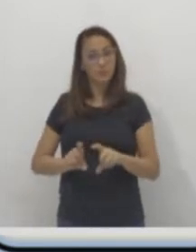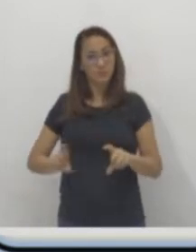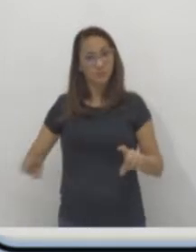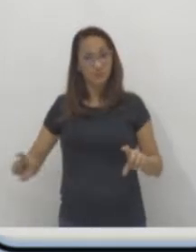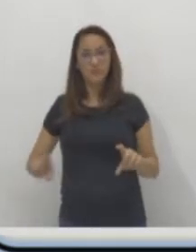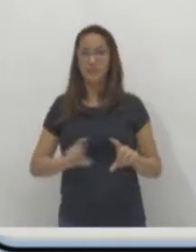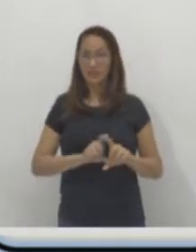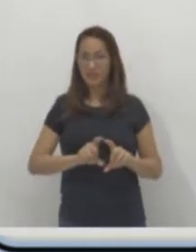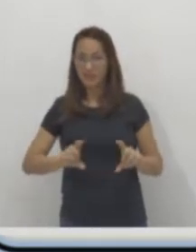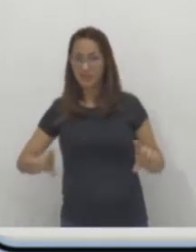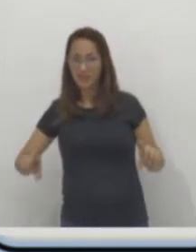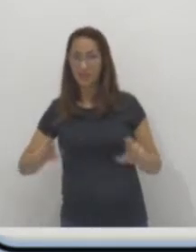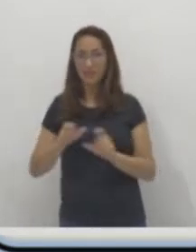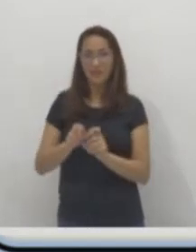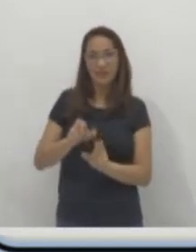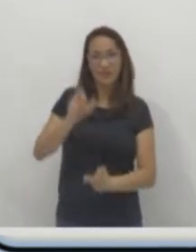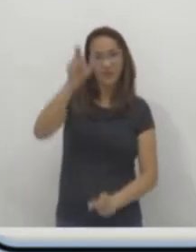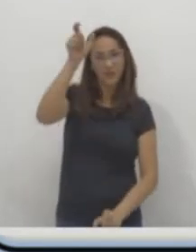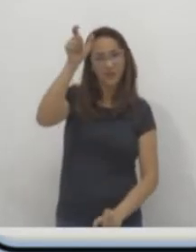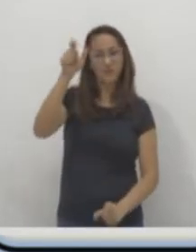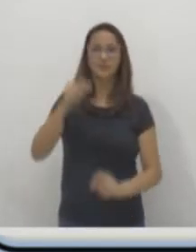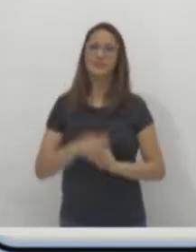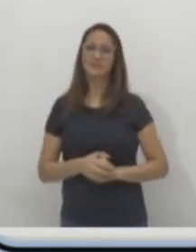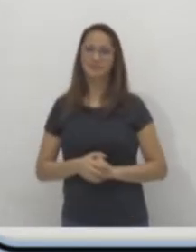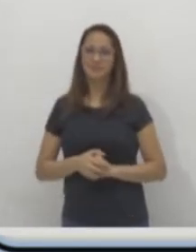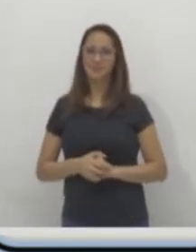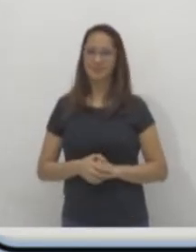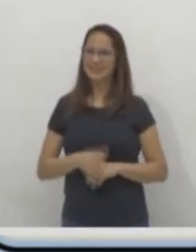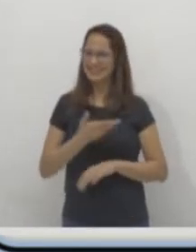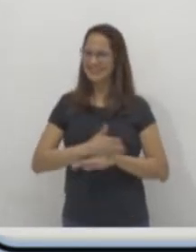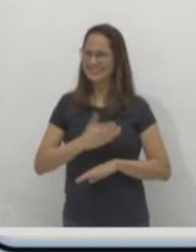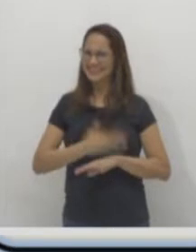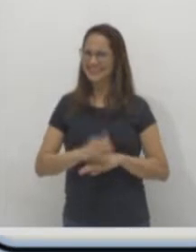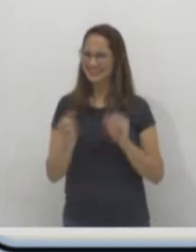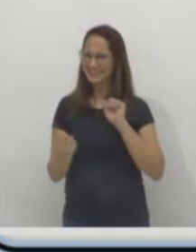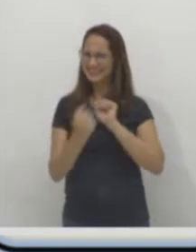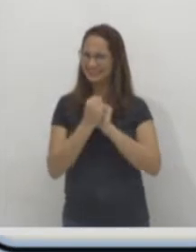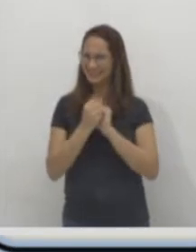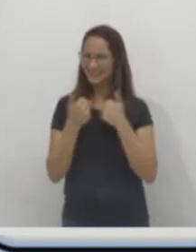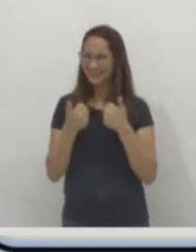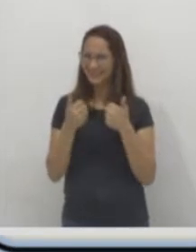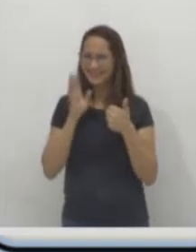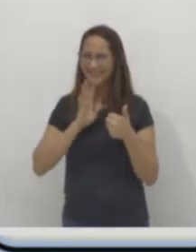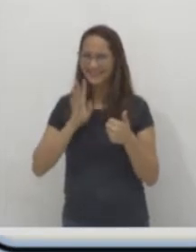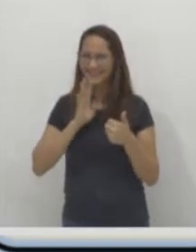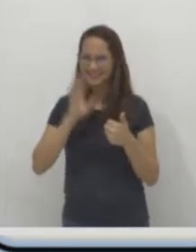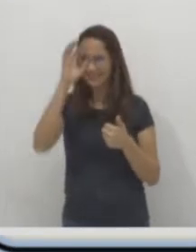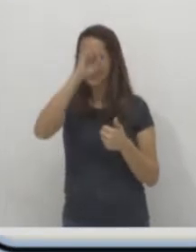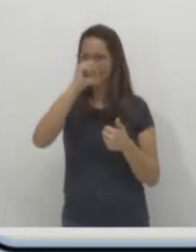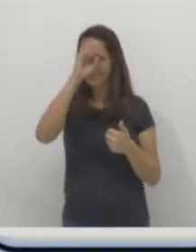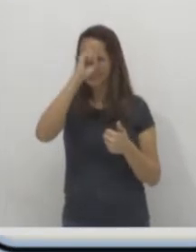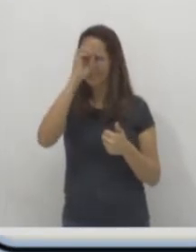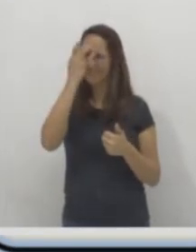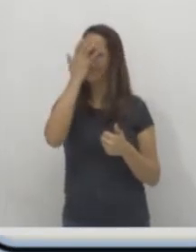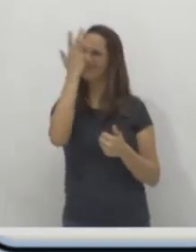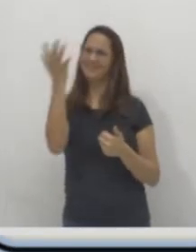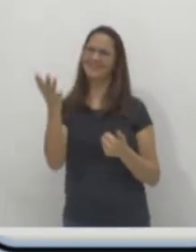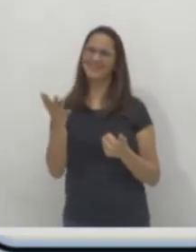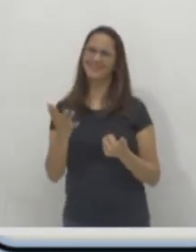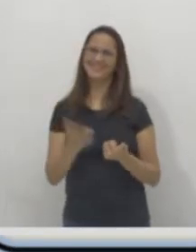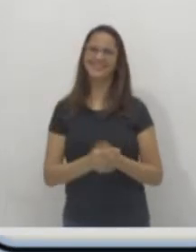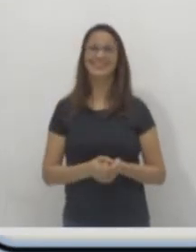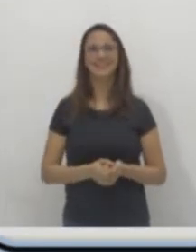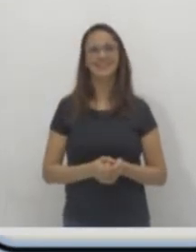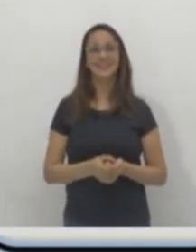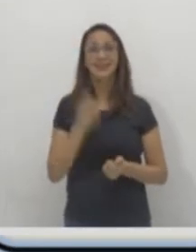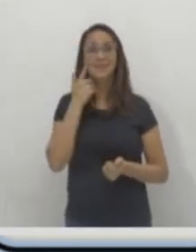coluna. Vocês vão ter que fazer esse exercício comigo. Legal? Deu para aprender? Muito fácil, né? Então, deixa eu fazer aqui com vocês